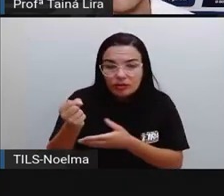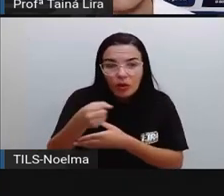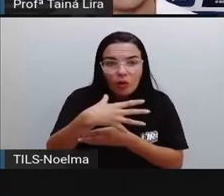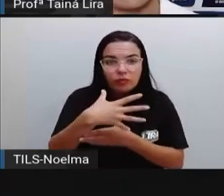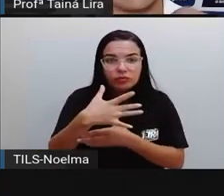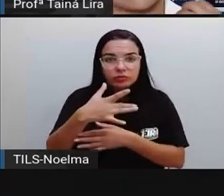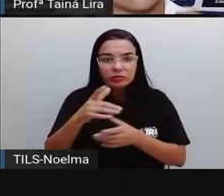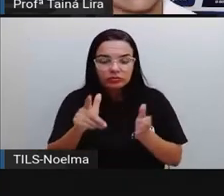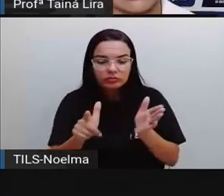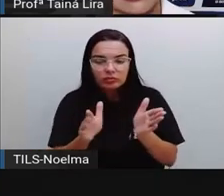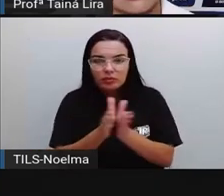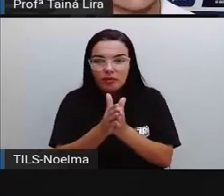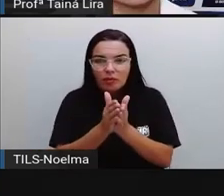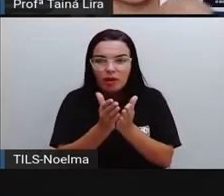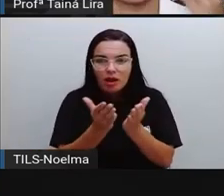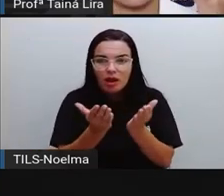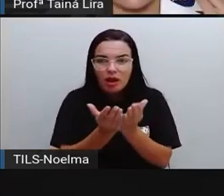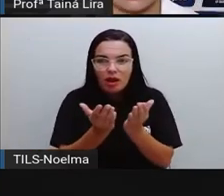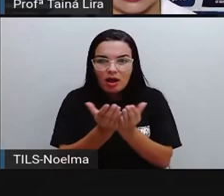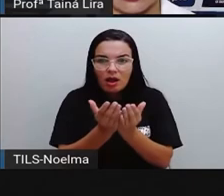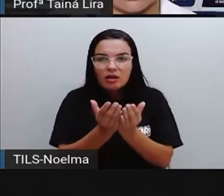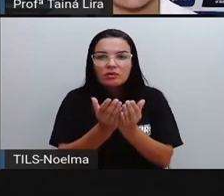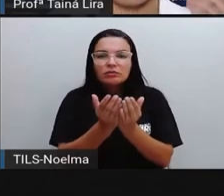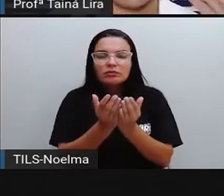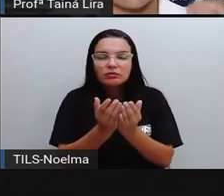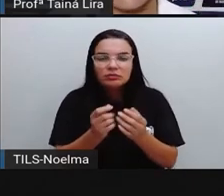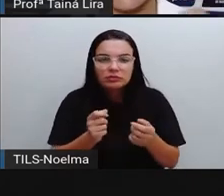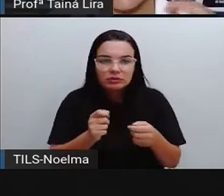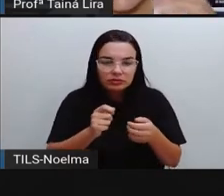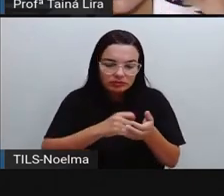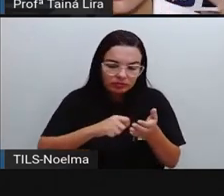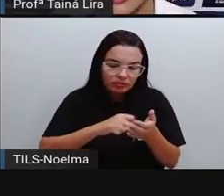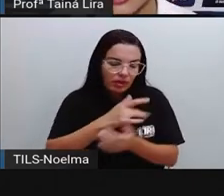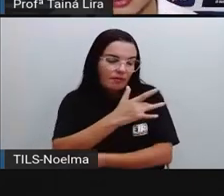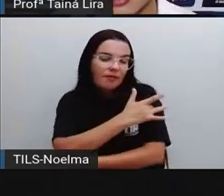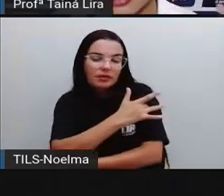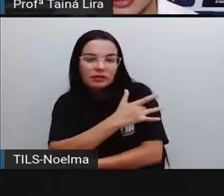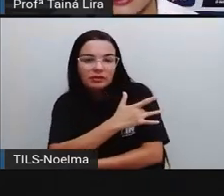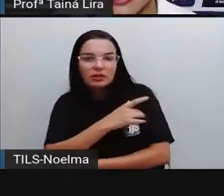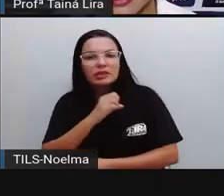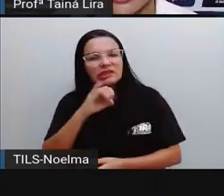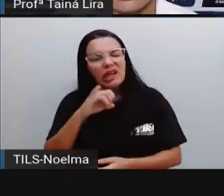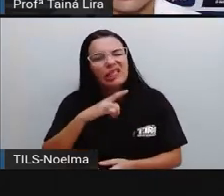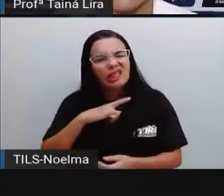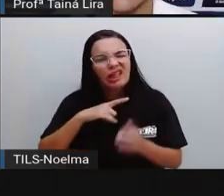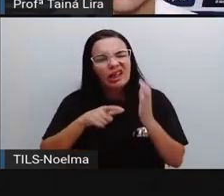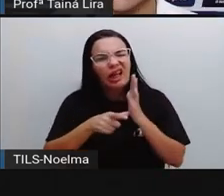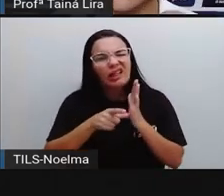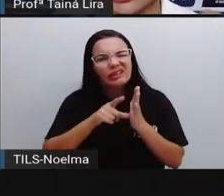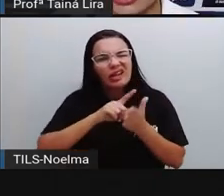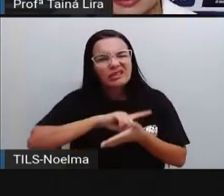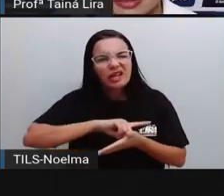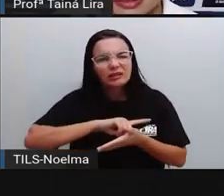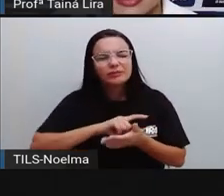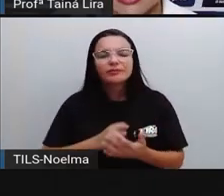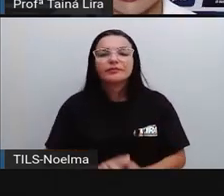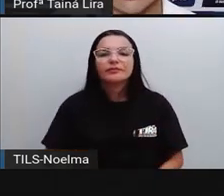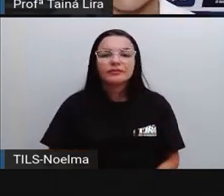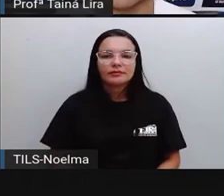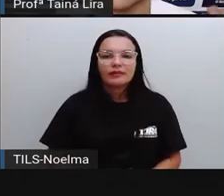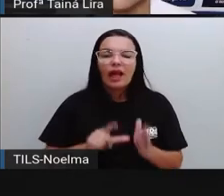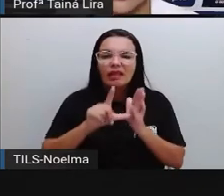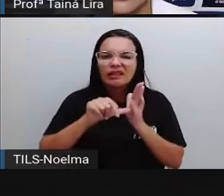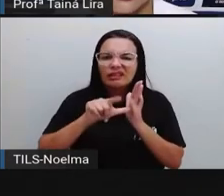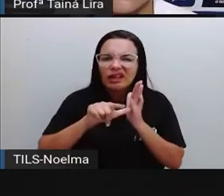principalmente para crianças que têm aí vacinas atrasadas, tá? É campanha de multivacinação.